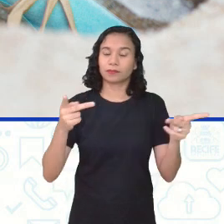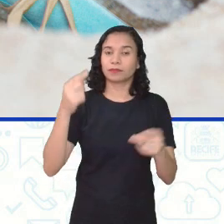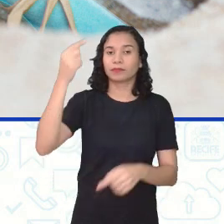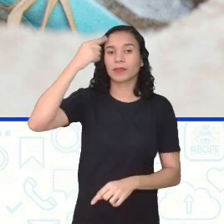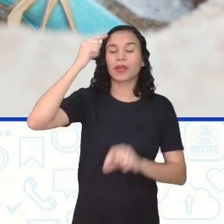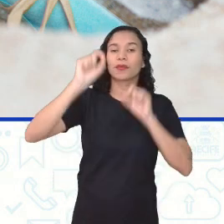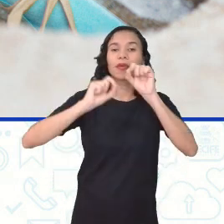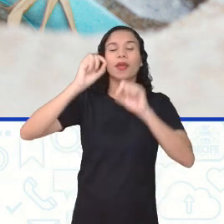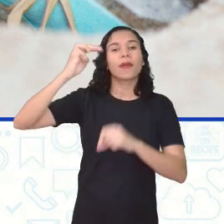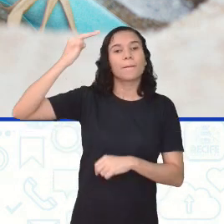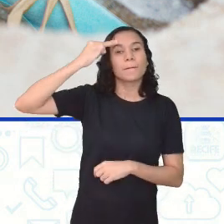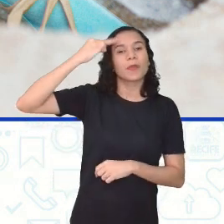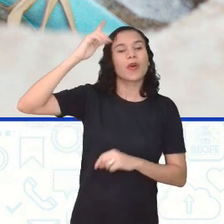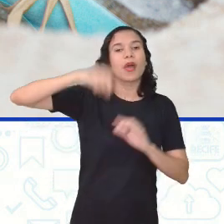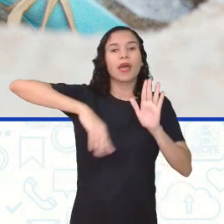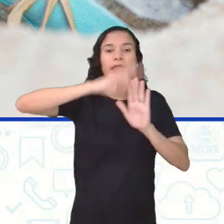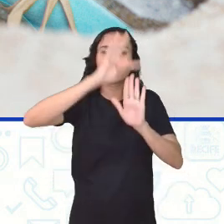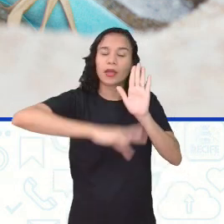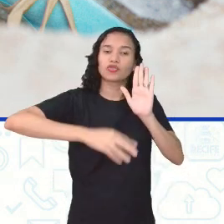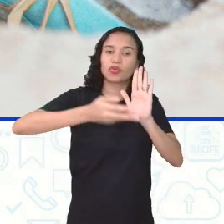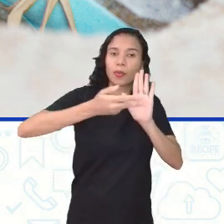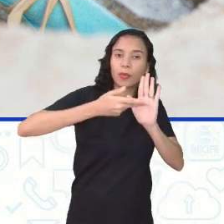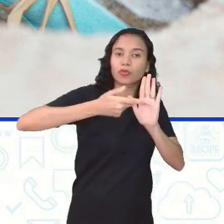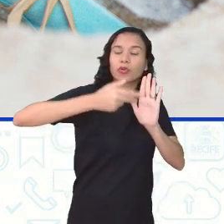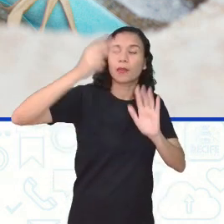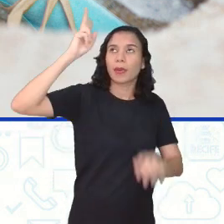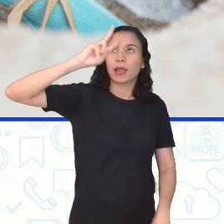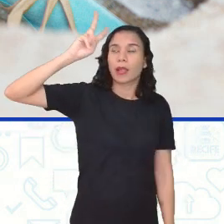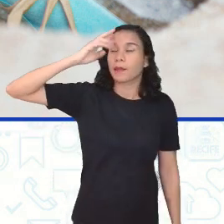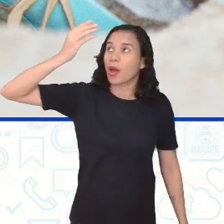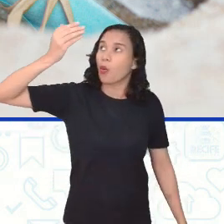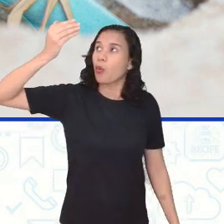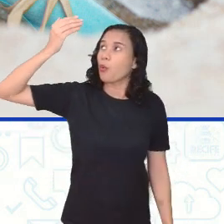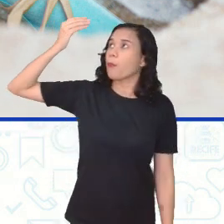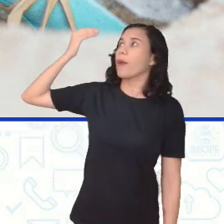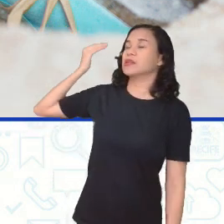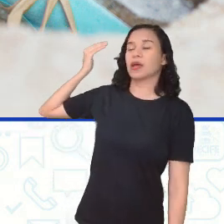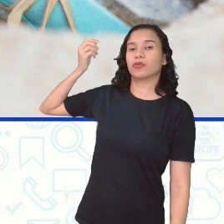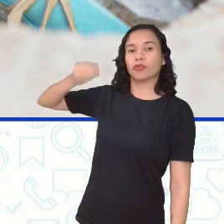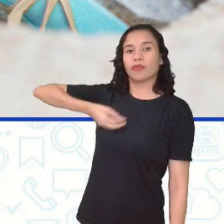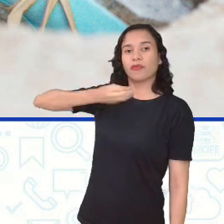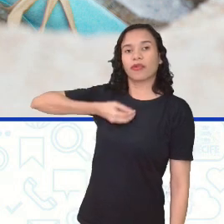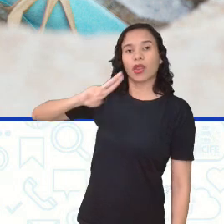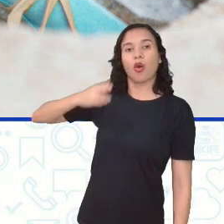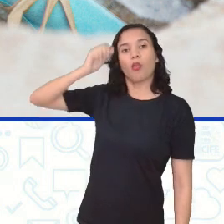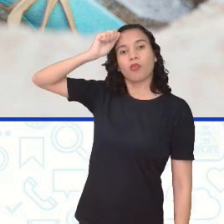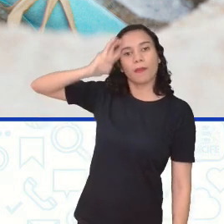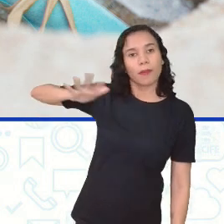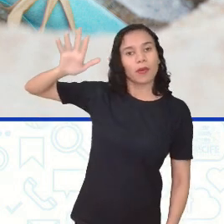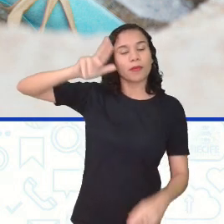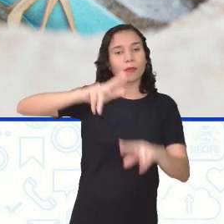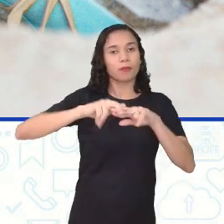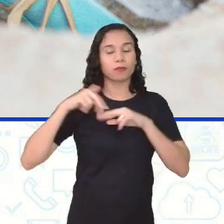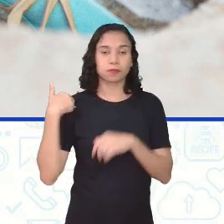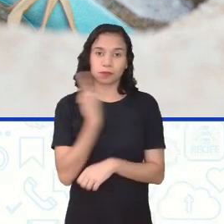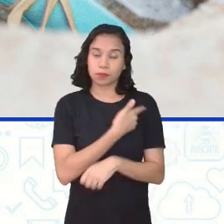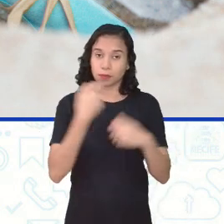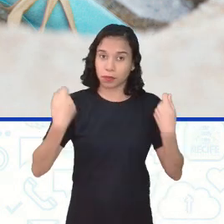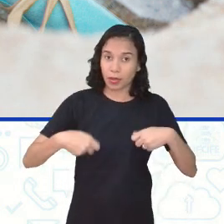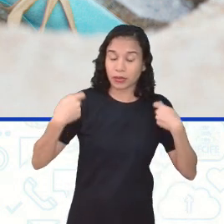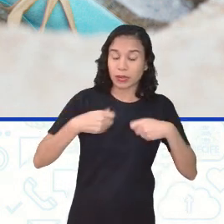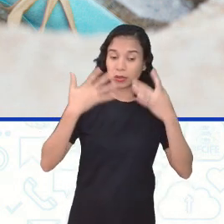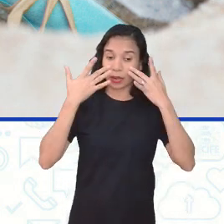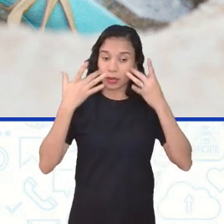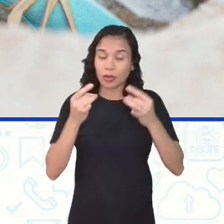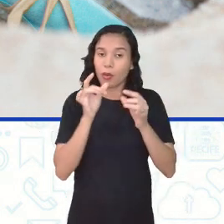que as memórias são textos produzidos para rememorar o passado, esse vivido ou imaginado. Por isso, a gente precisa ter um cuidado com as